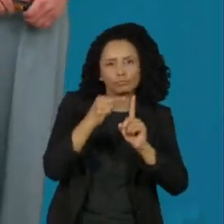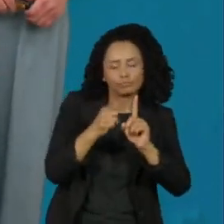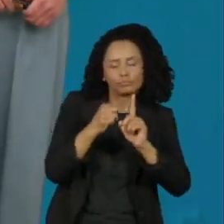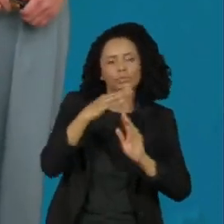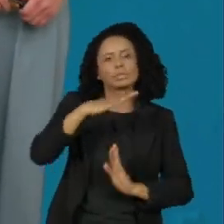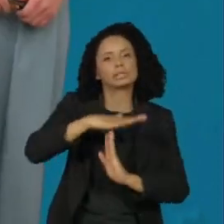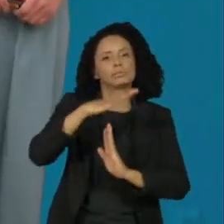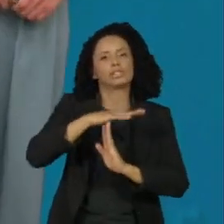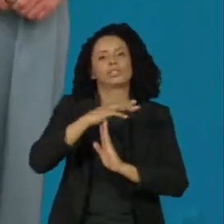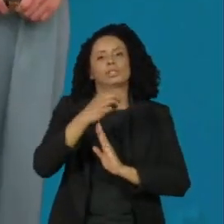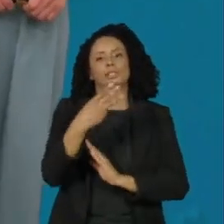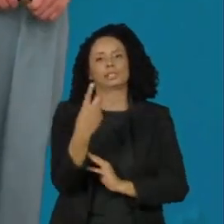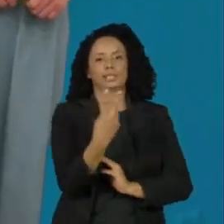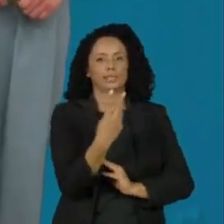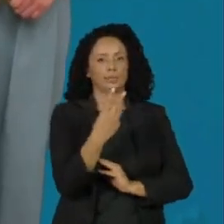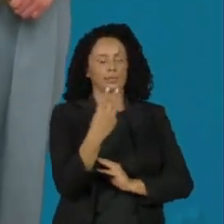32 graus. É com você, Edu!